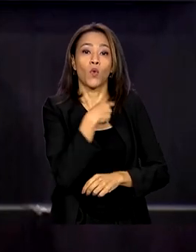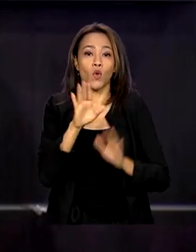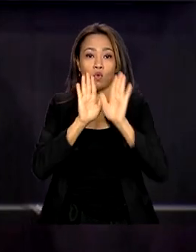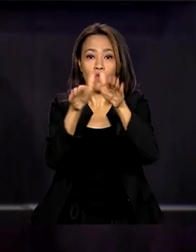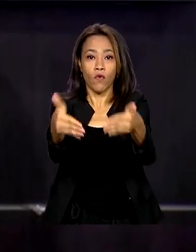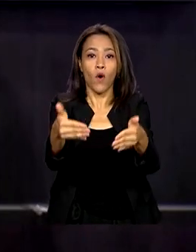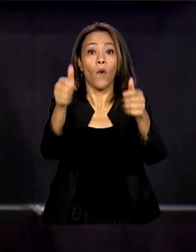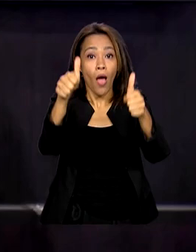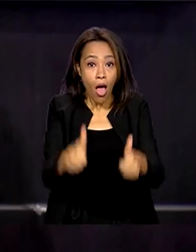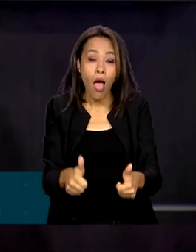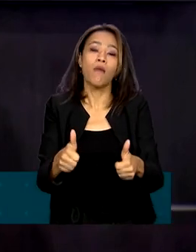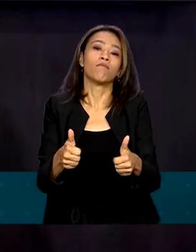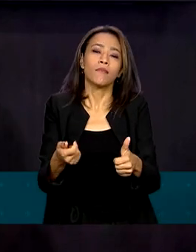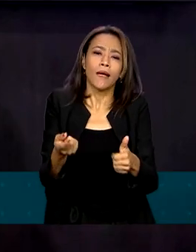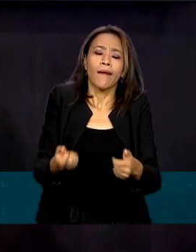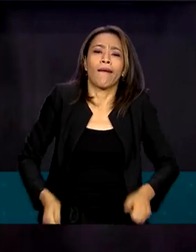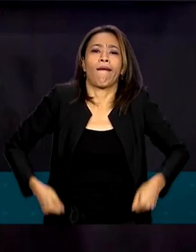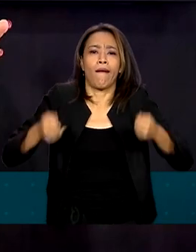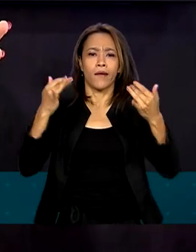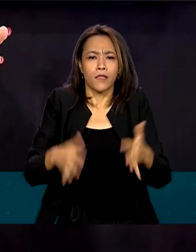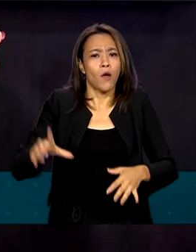gastar bem o pouco que se tem.